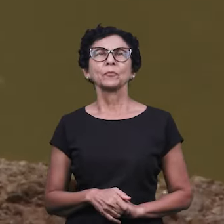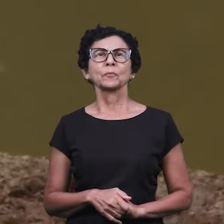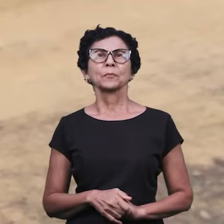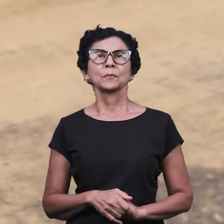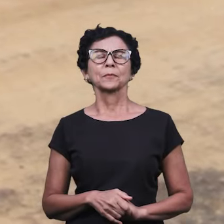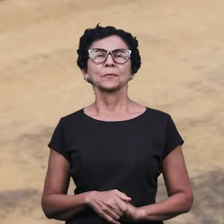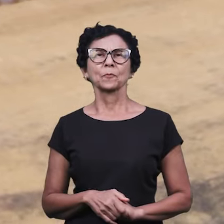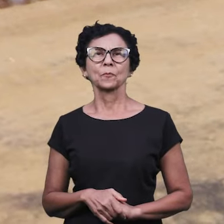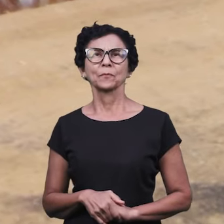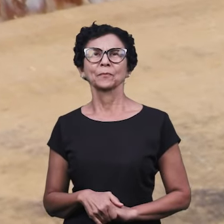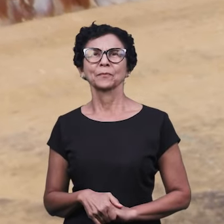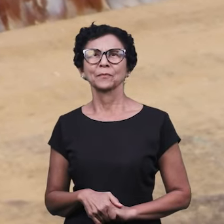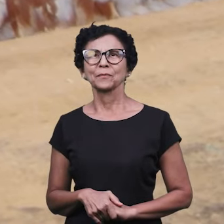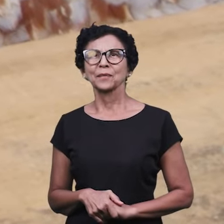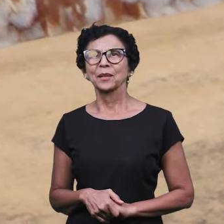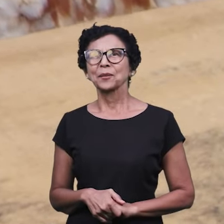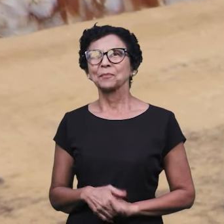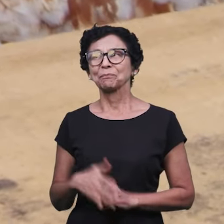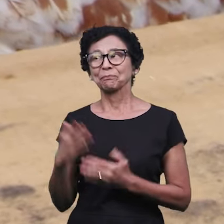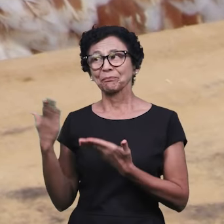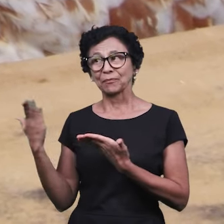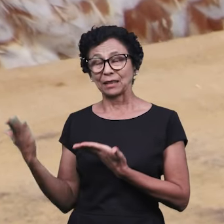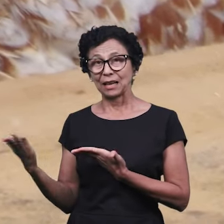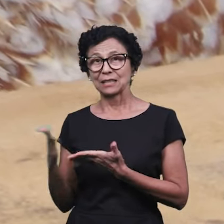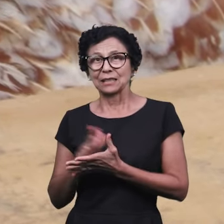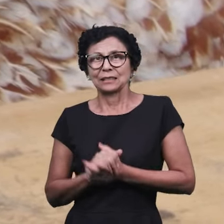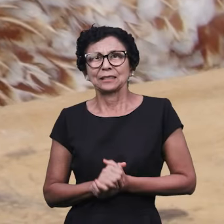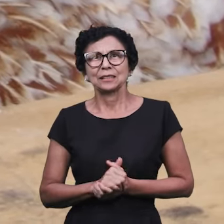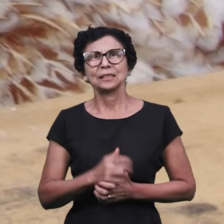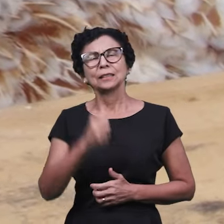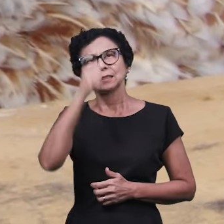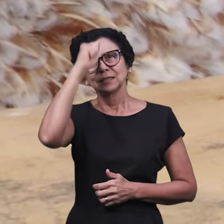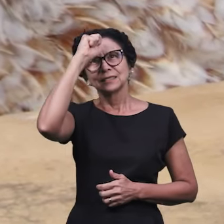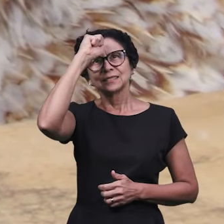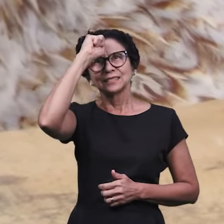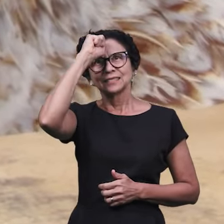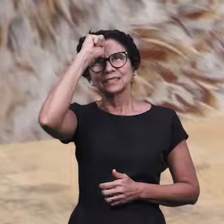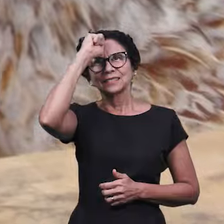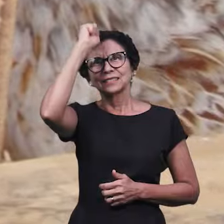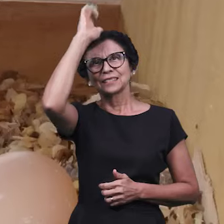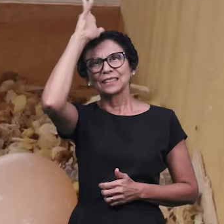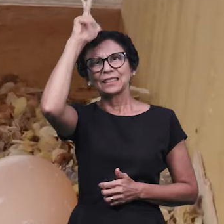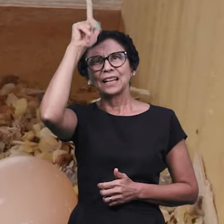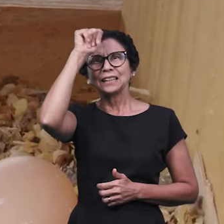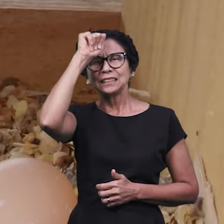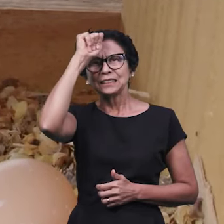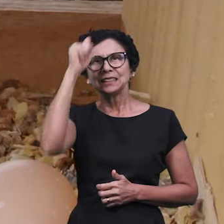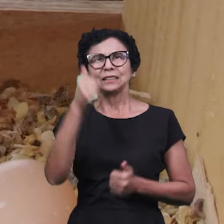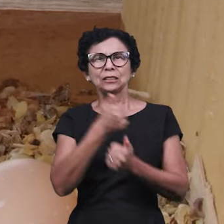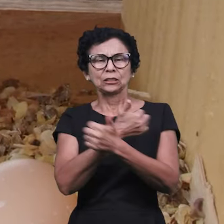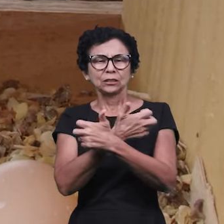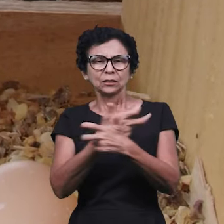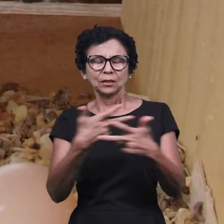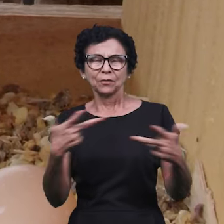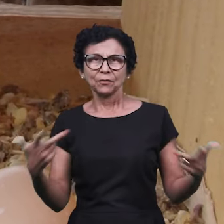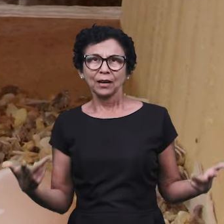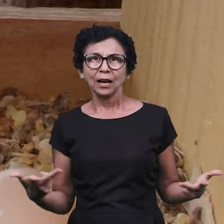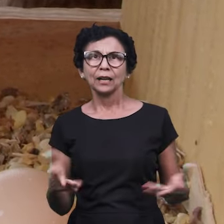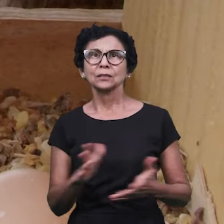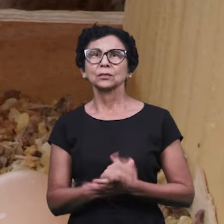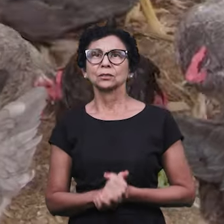A criação de galinhas e aves no Sítio Esperança é um dos pilares da produção e